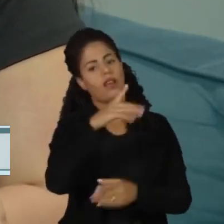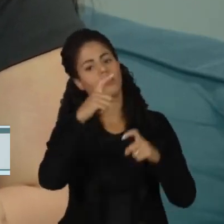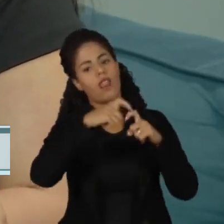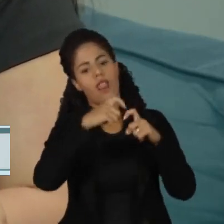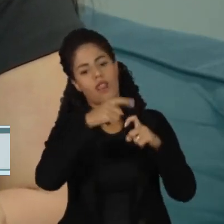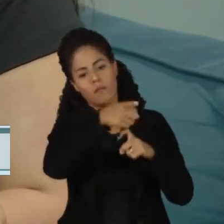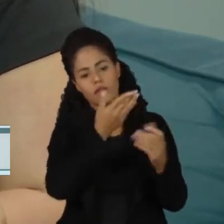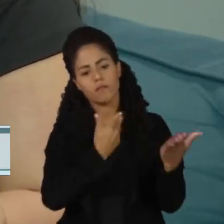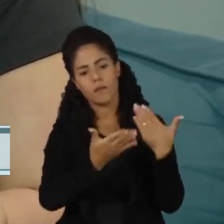chegar num tratamento é melhor.